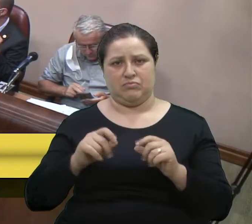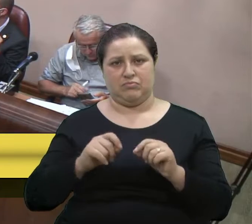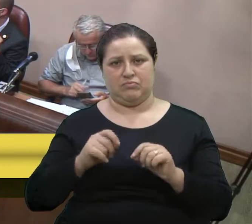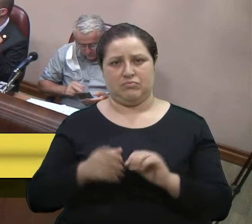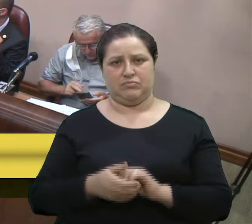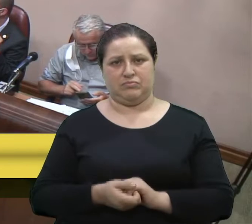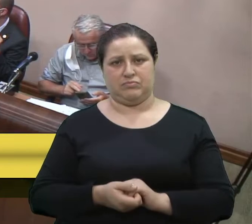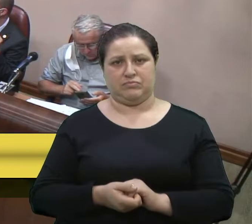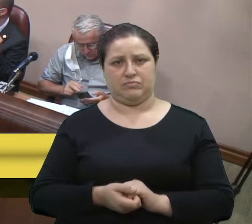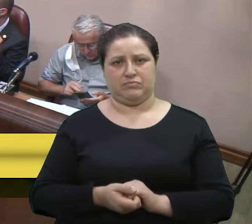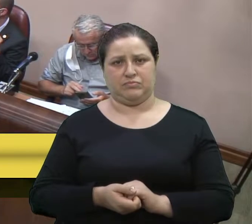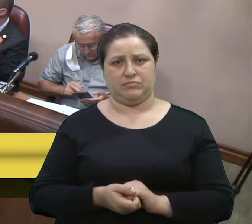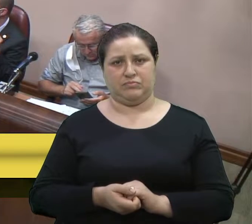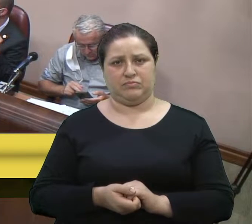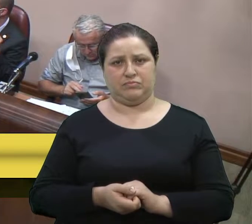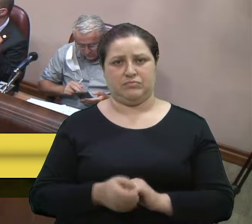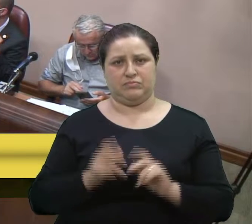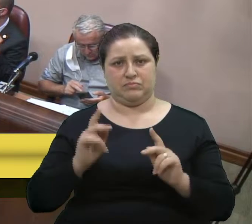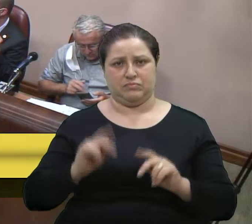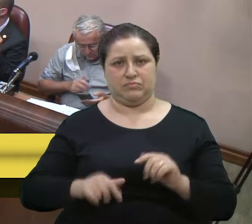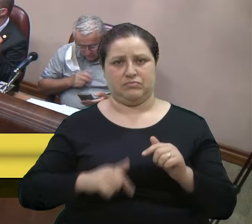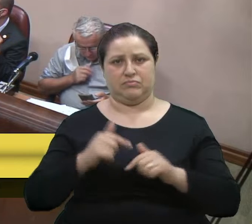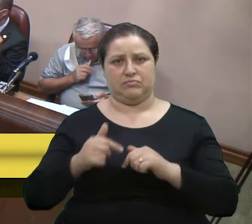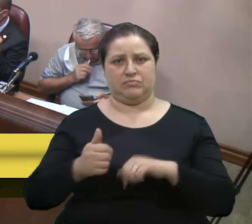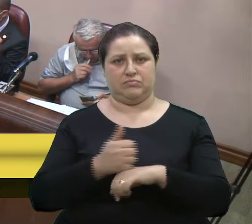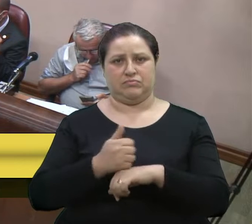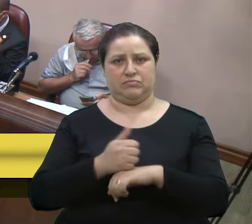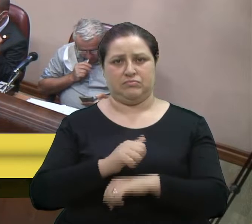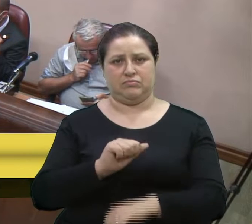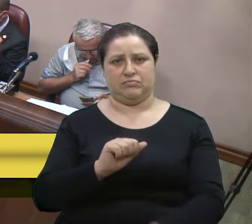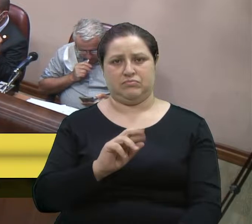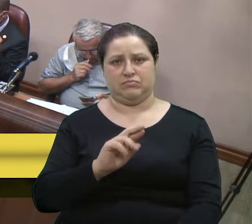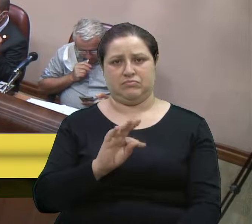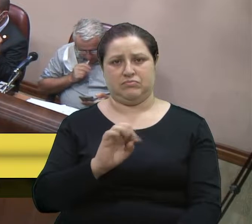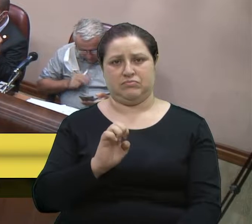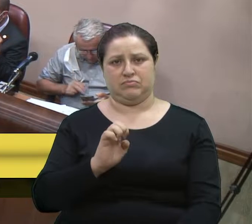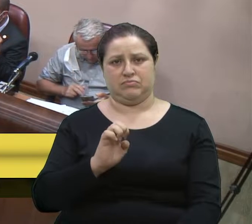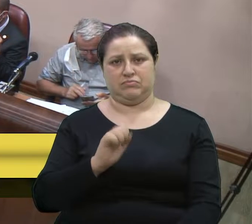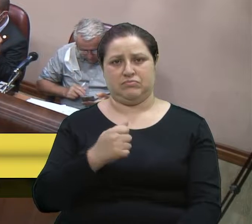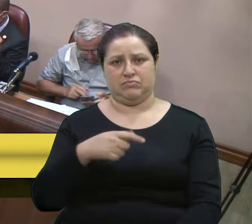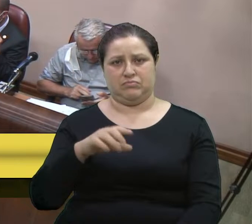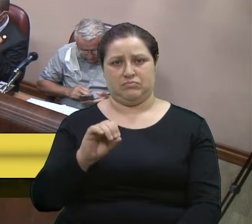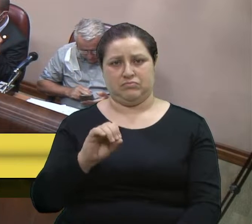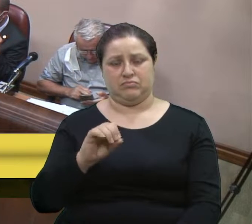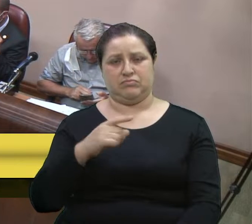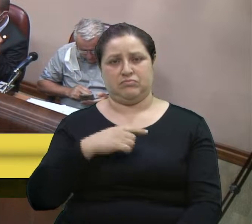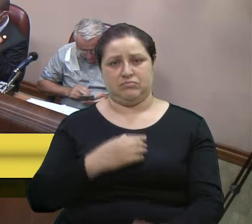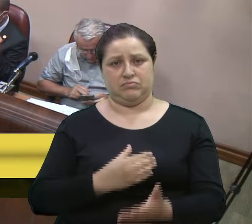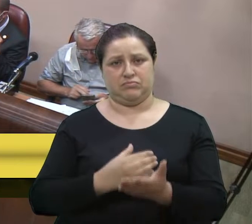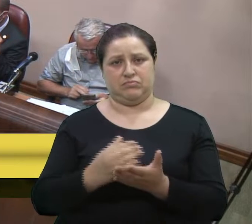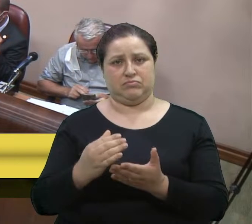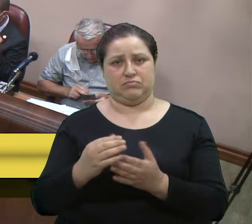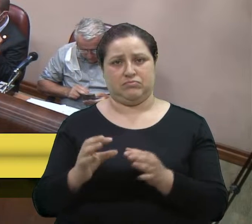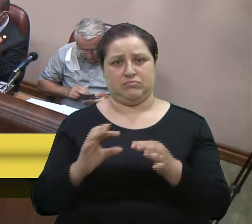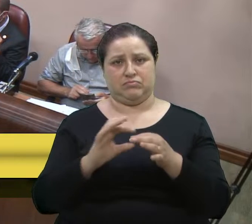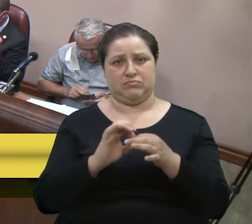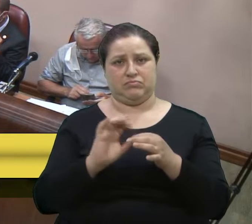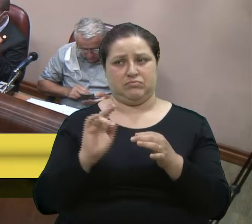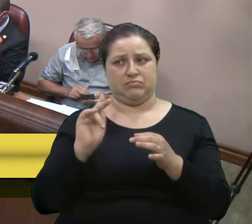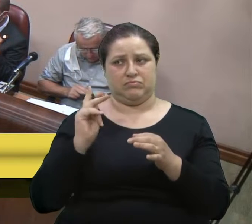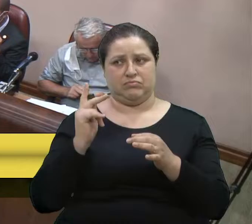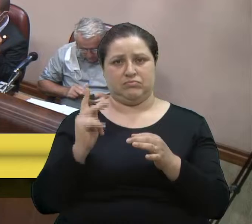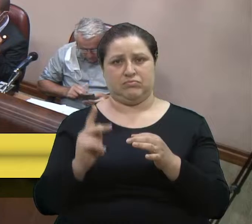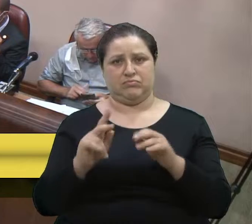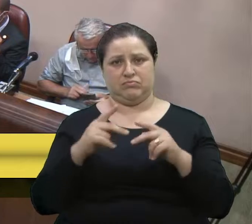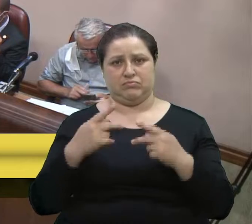o artesão teve sua origem ligada à história da humanidade. Os primeiros